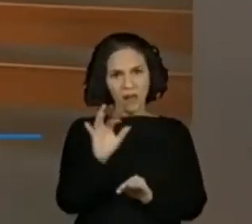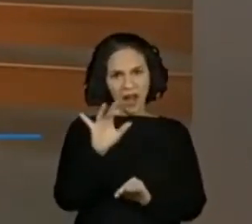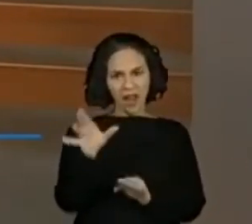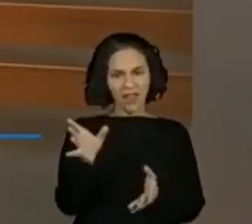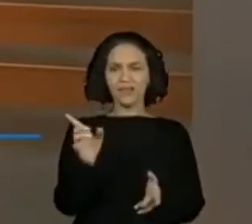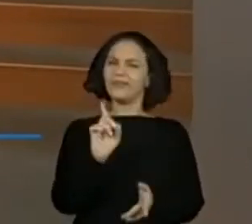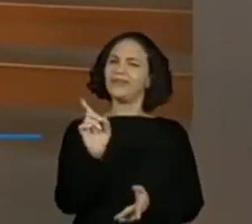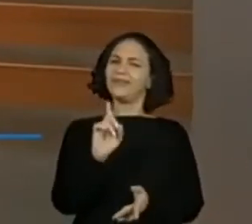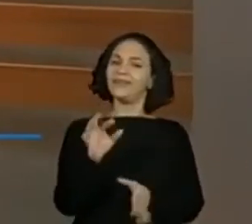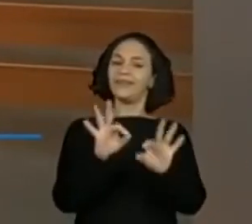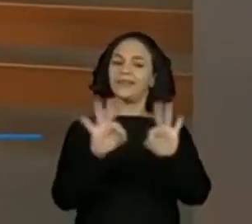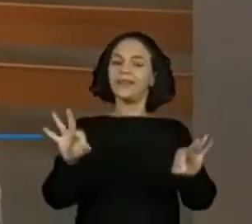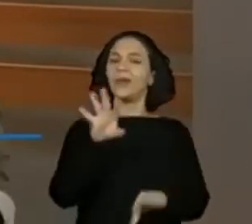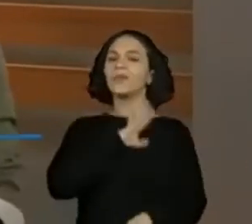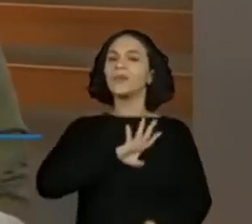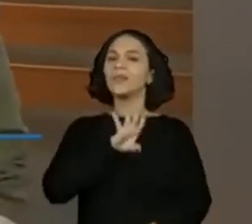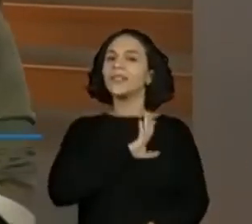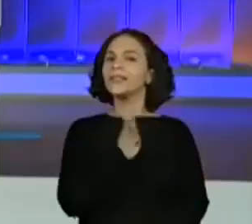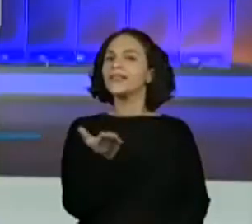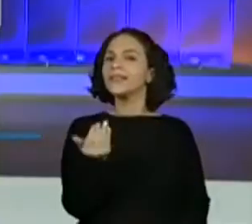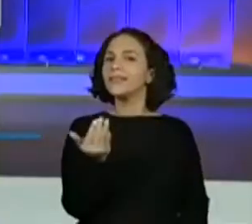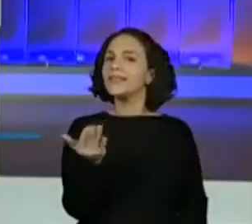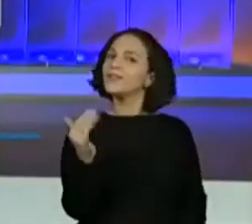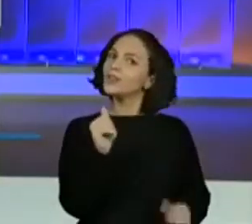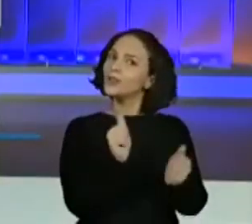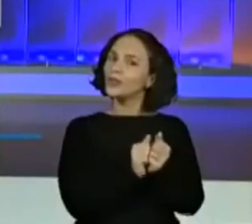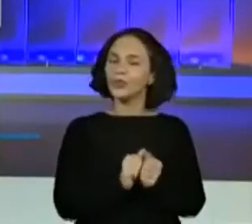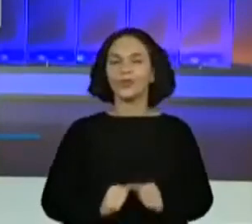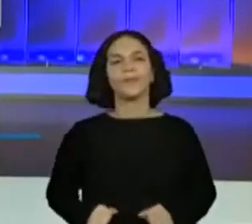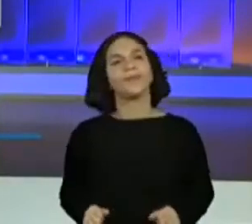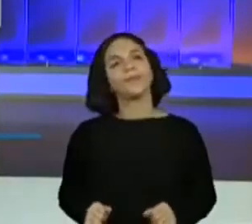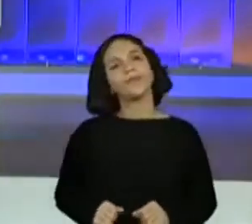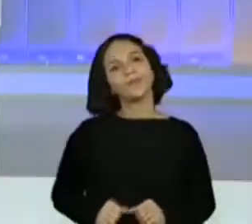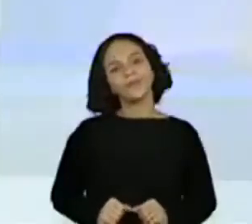extenso essas duas datas? Então, vamos lá. Vamos comigo, gente.